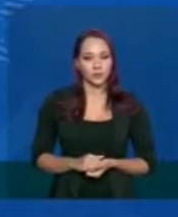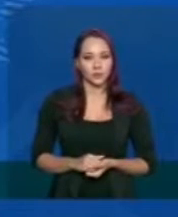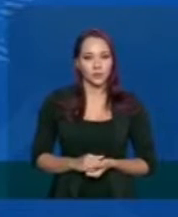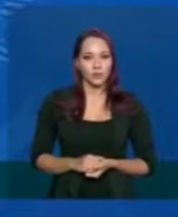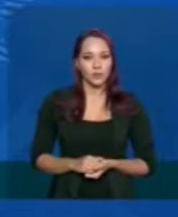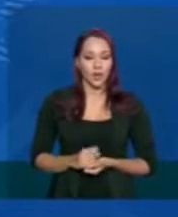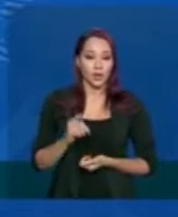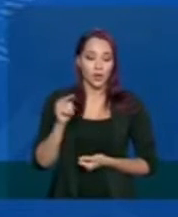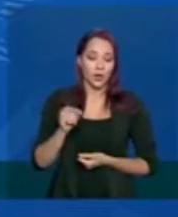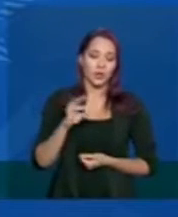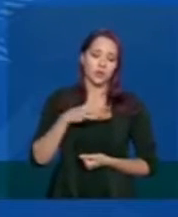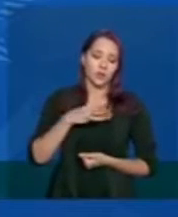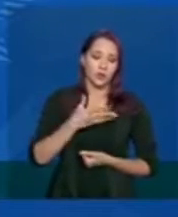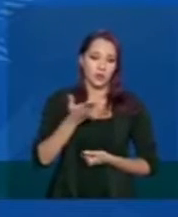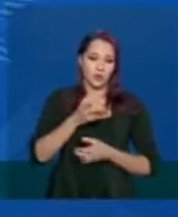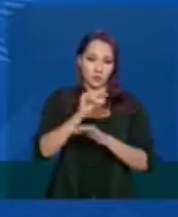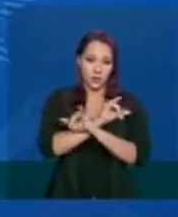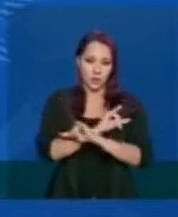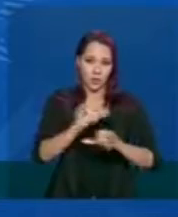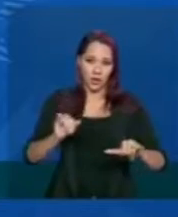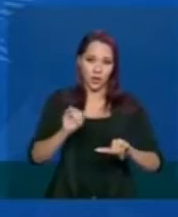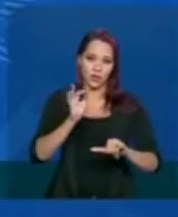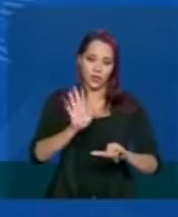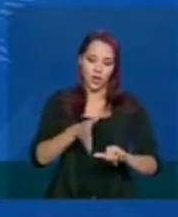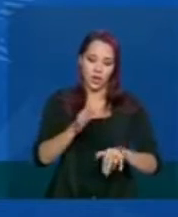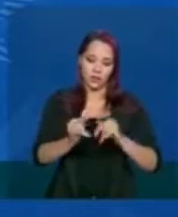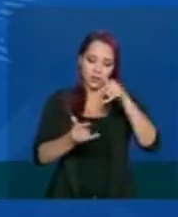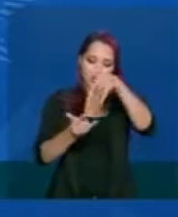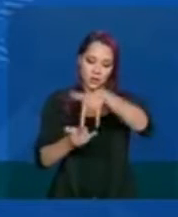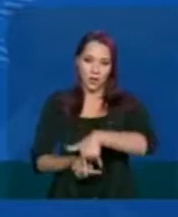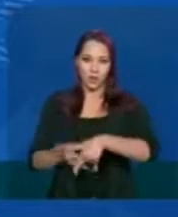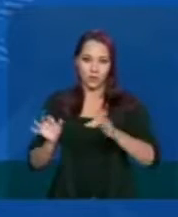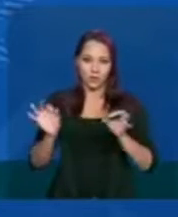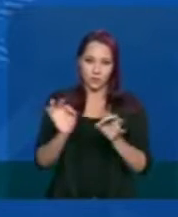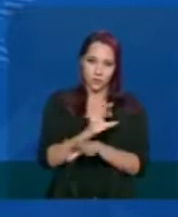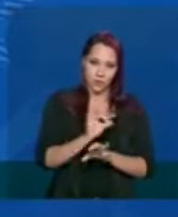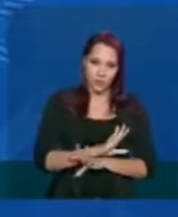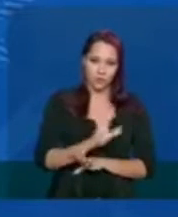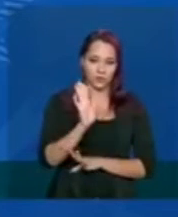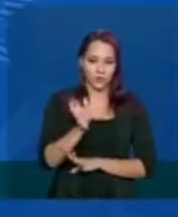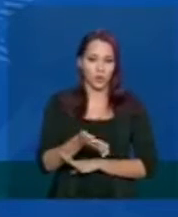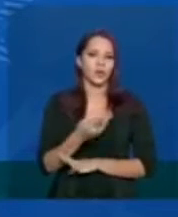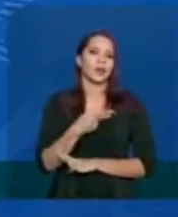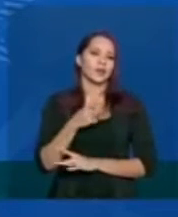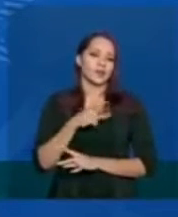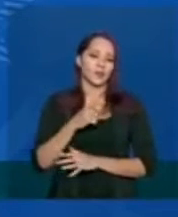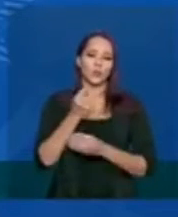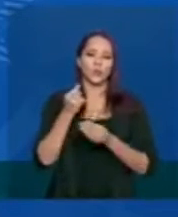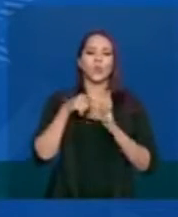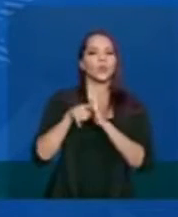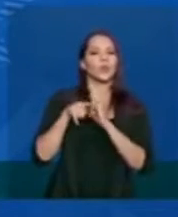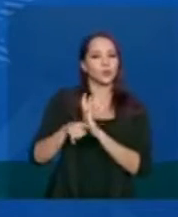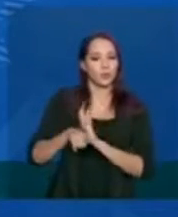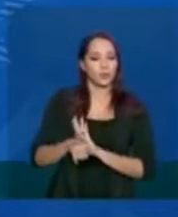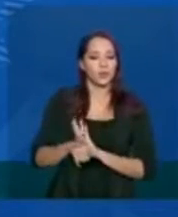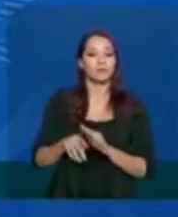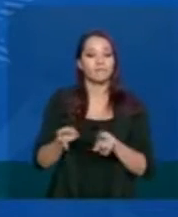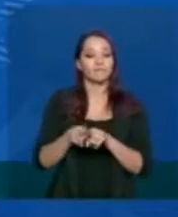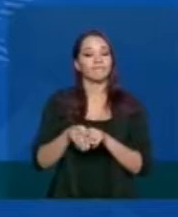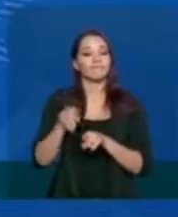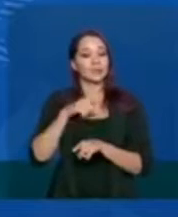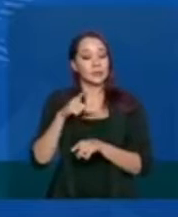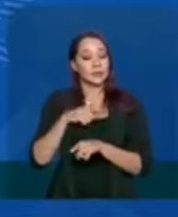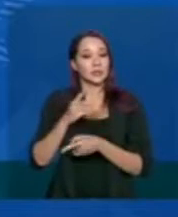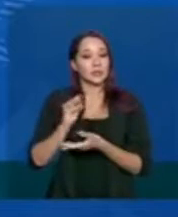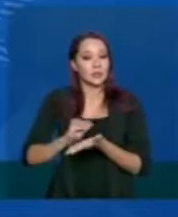Esse é o panorama que eu queria passar das habilitações dos leitos de UTI, que é o que vem sendo muito questionado. Ainda temos uma